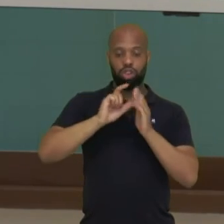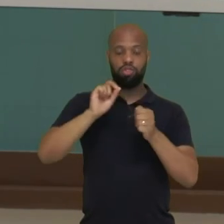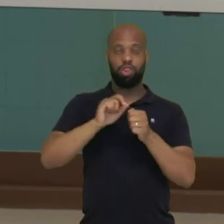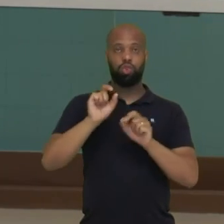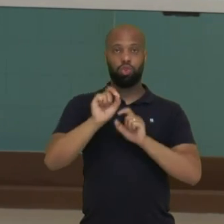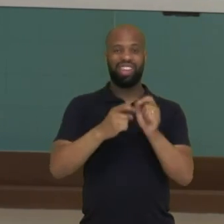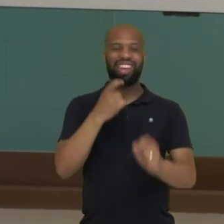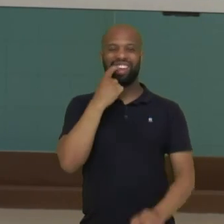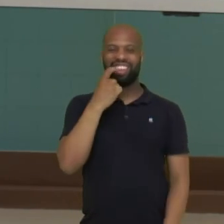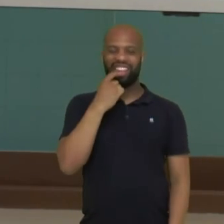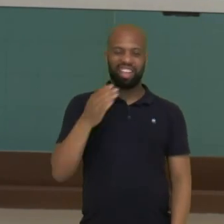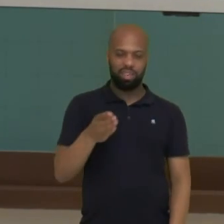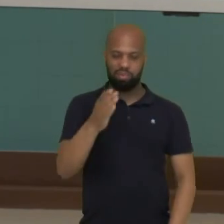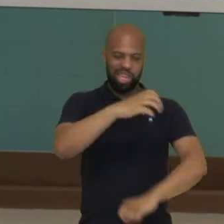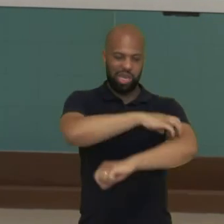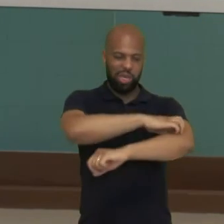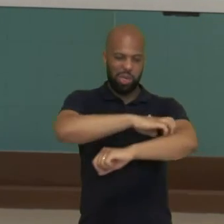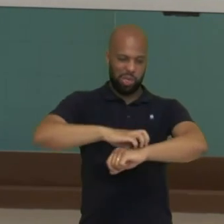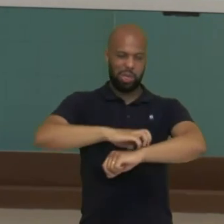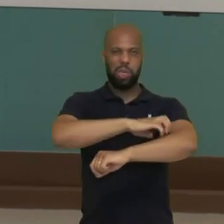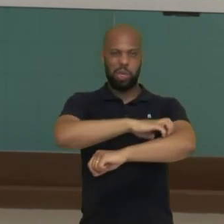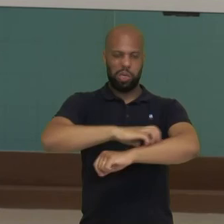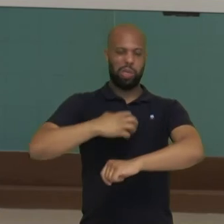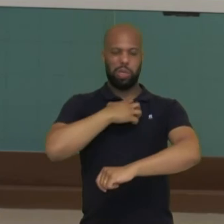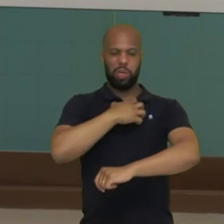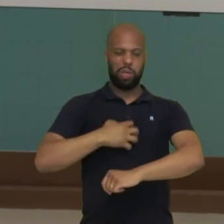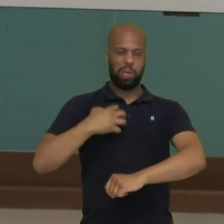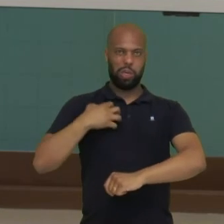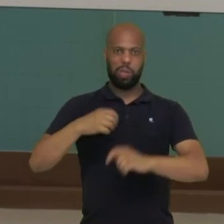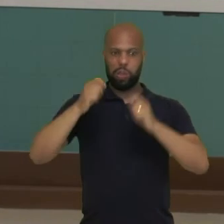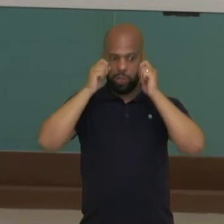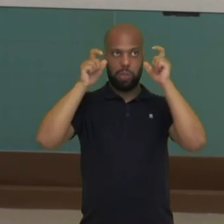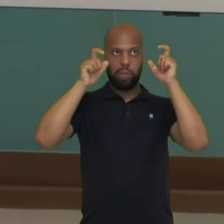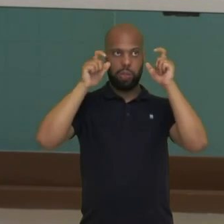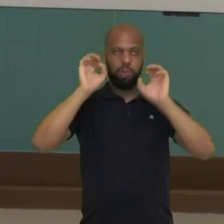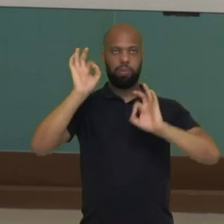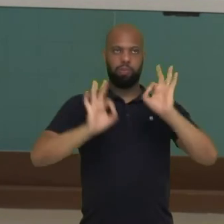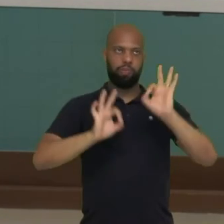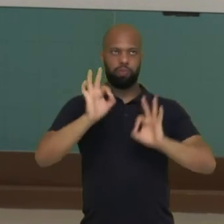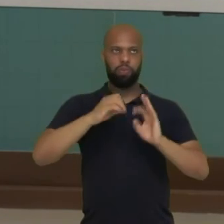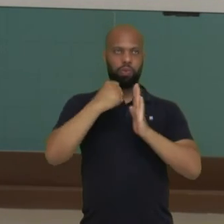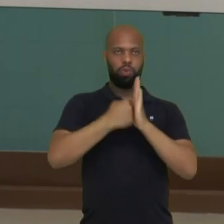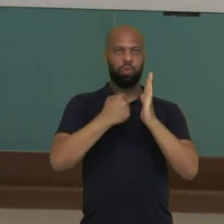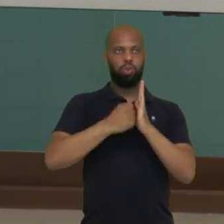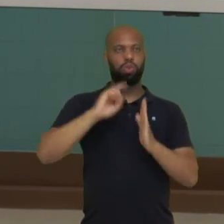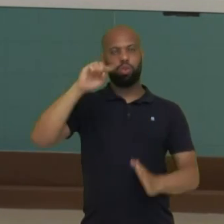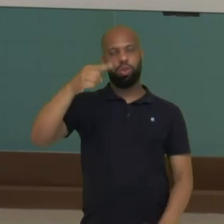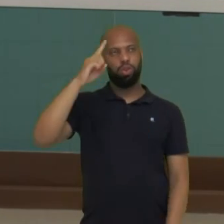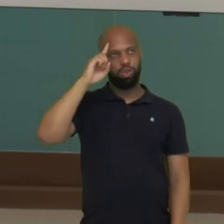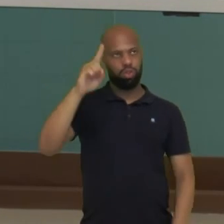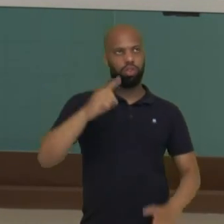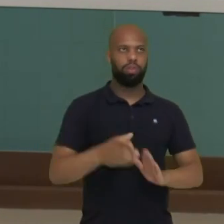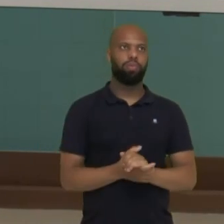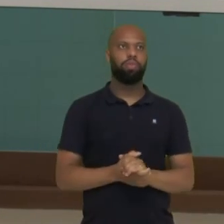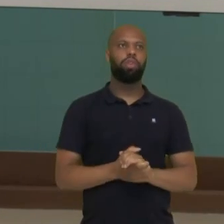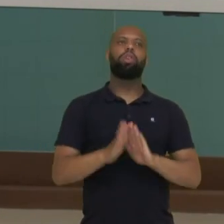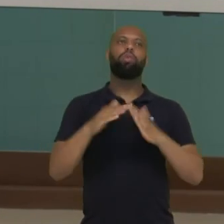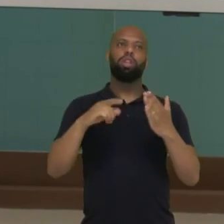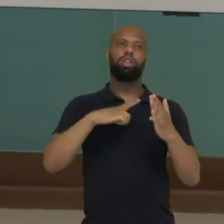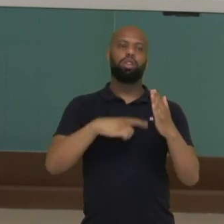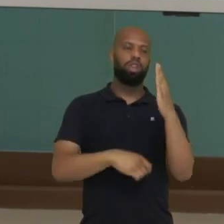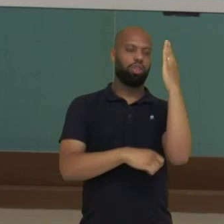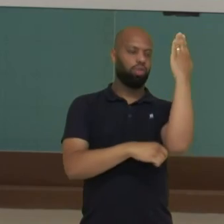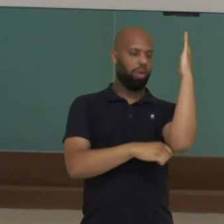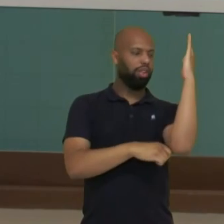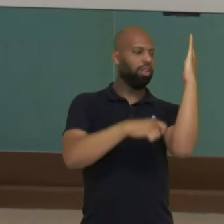próprio corpo com dente de peixe para ficar preparado para essa luta. E então, os troncos